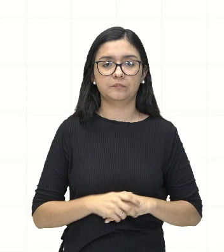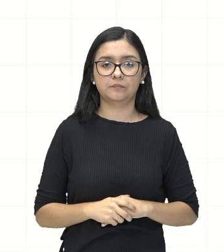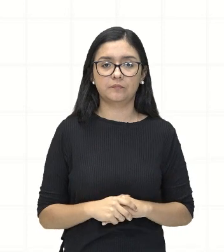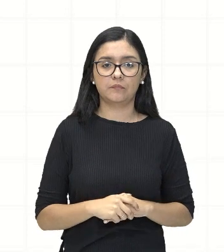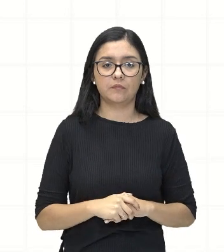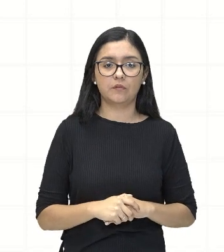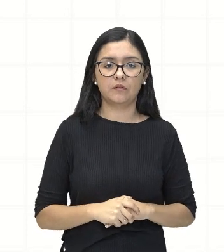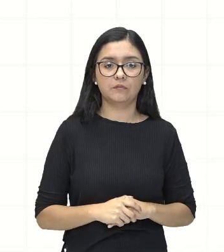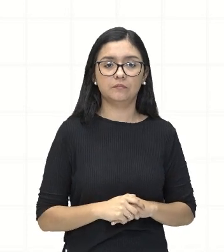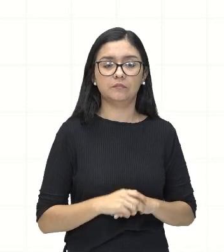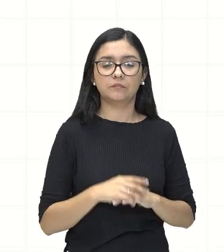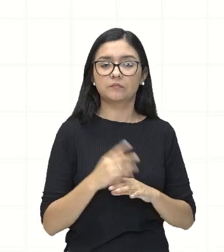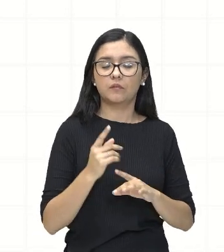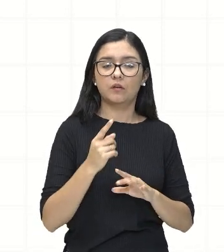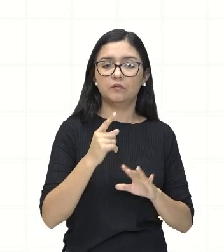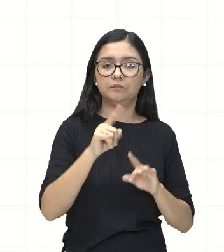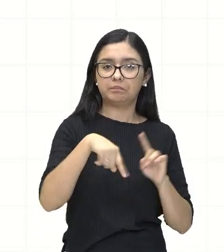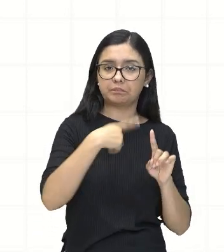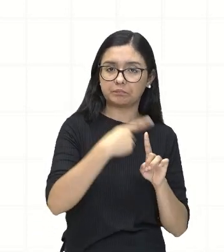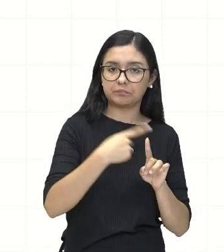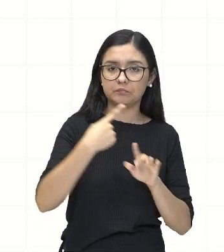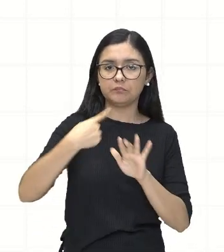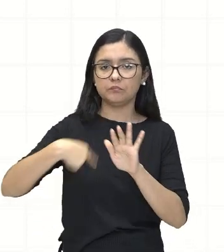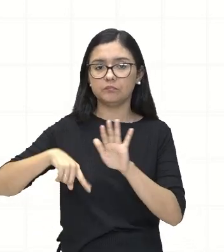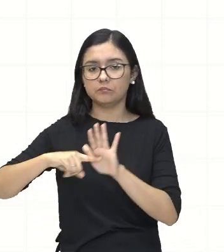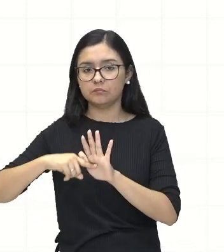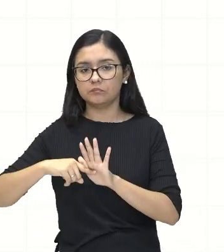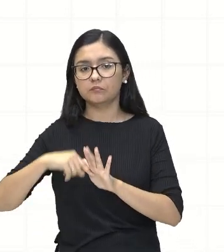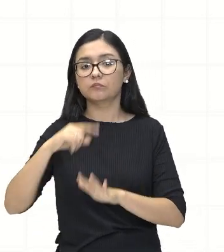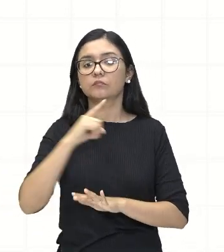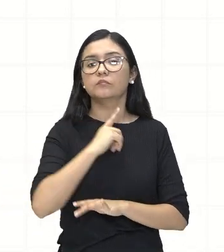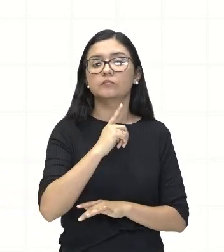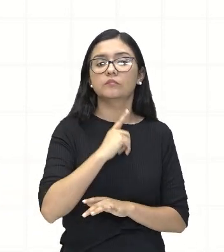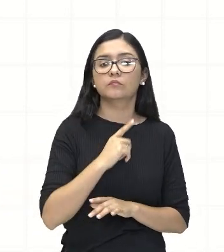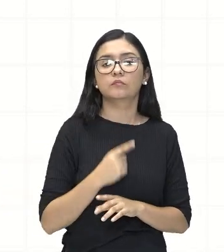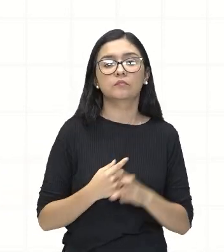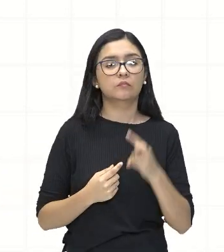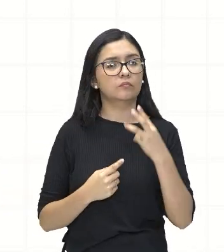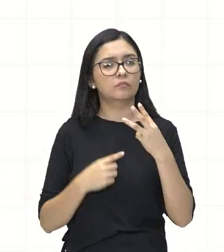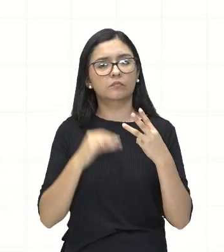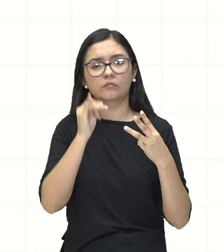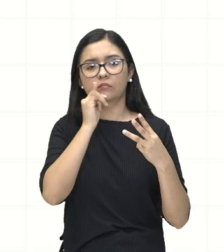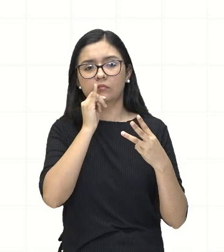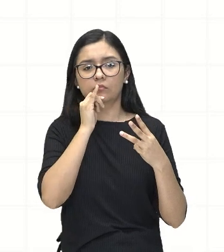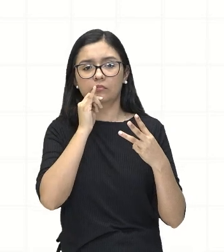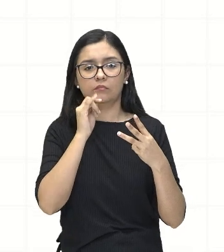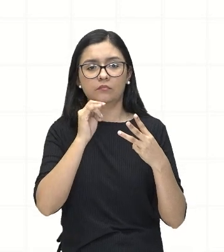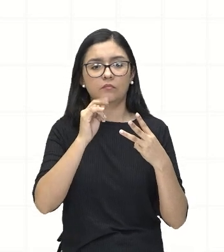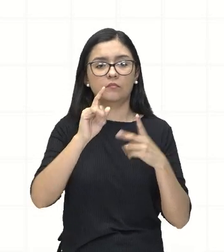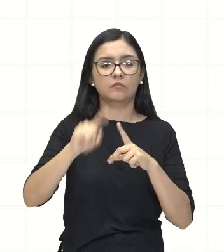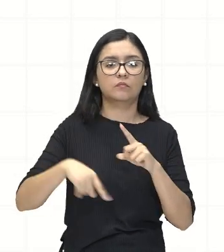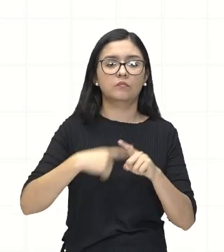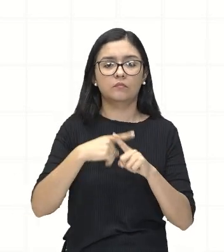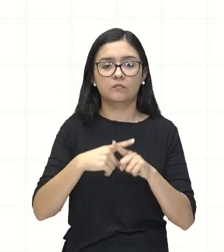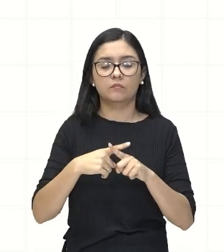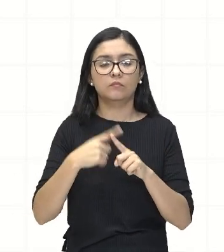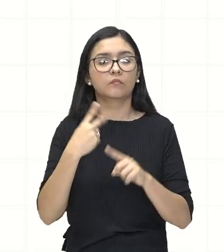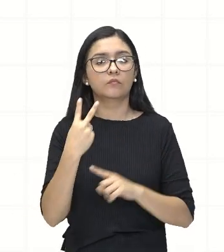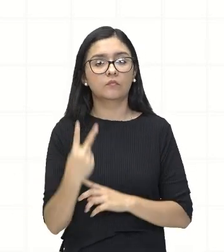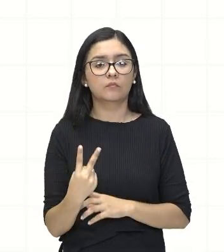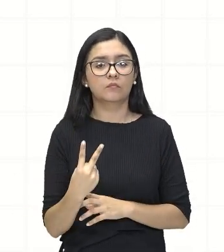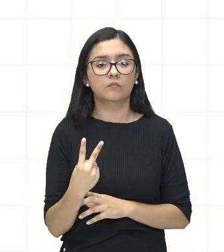uma soma, uma subtração? quando nós temos assim, 3 que multiplica 2